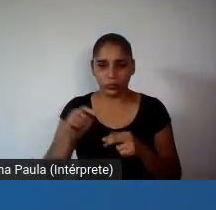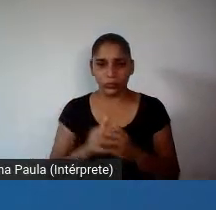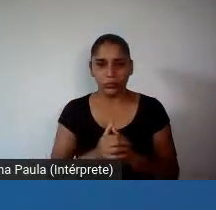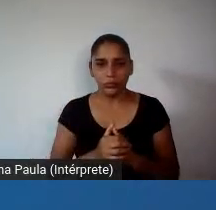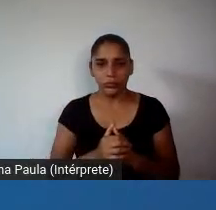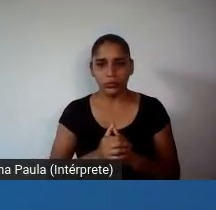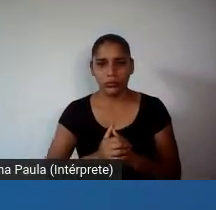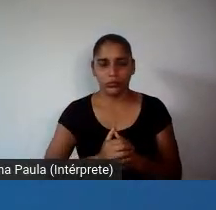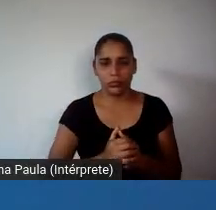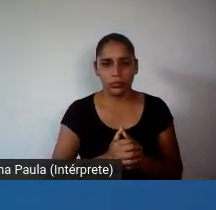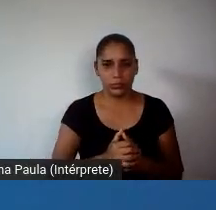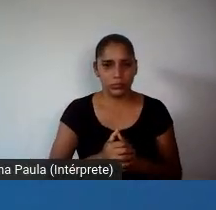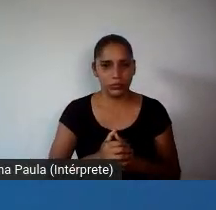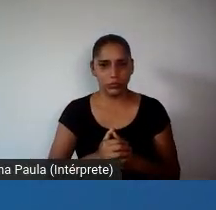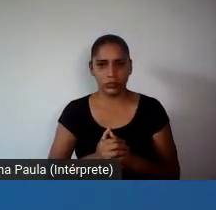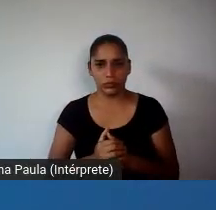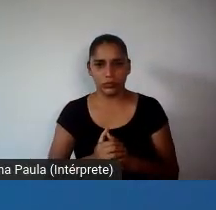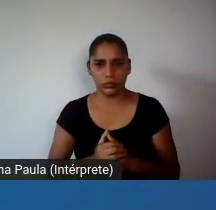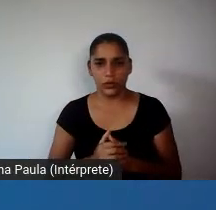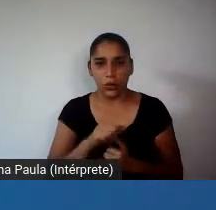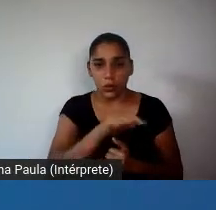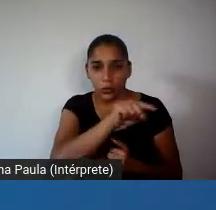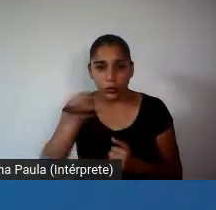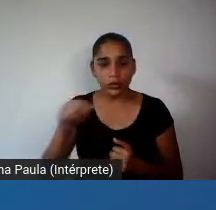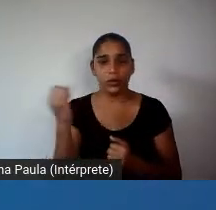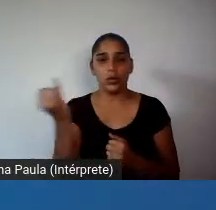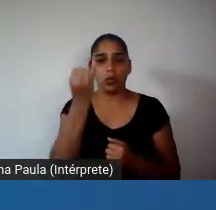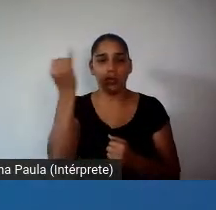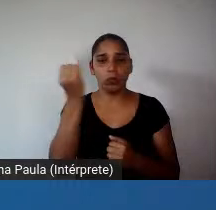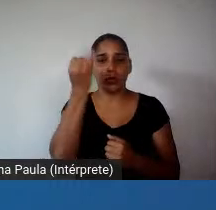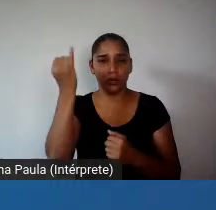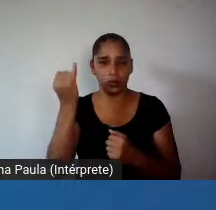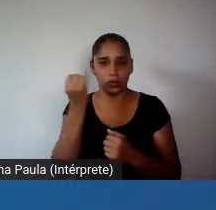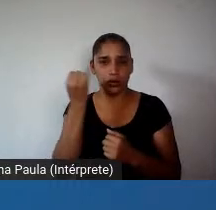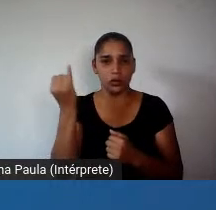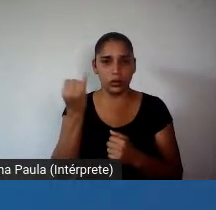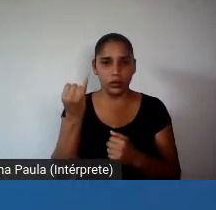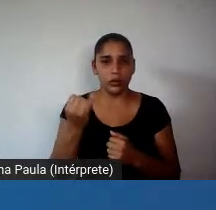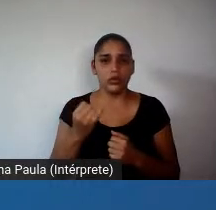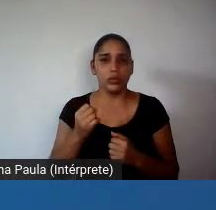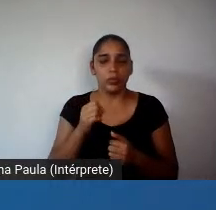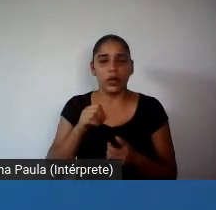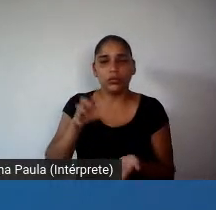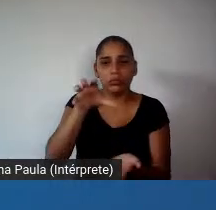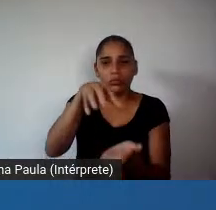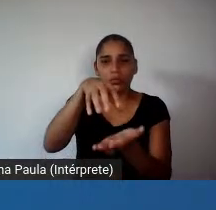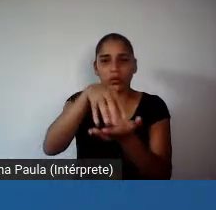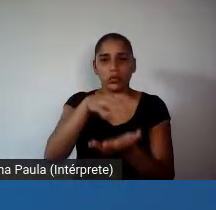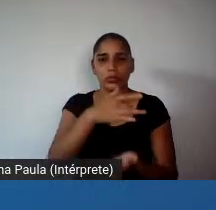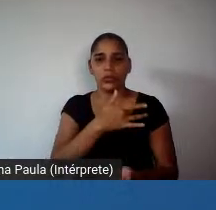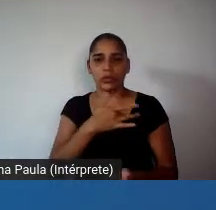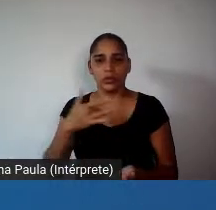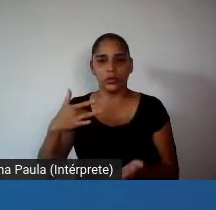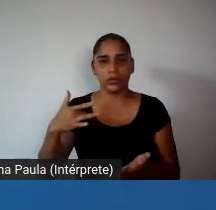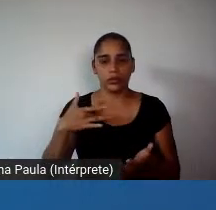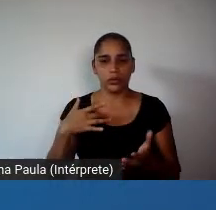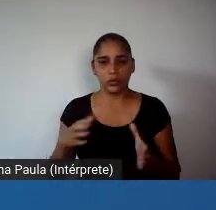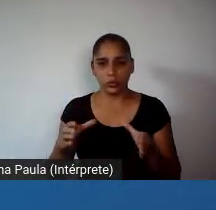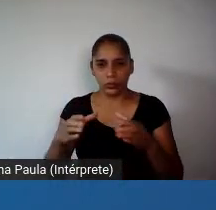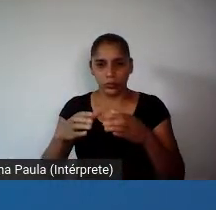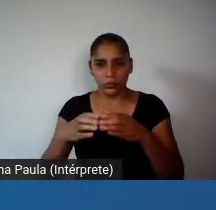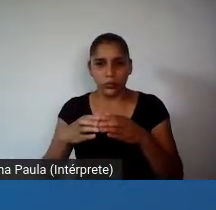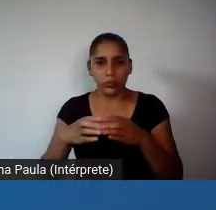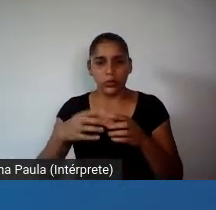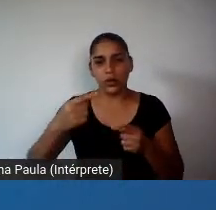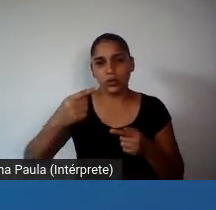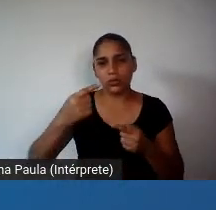de todos vocês, né, foram muito importantes, né, até em conhecer o campo da saúde coletiva, para poder dialogar com o